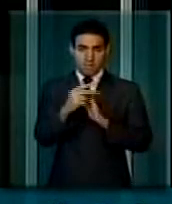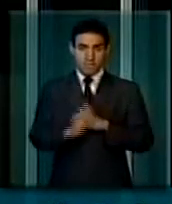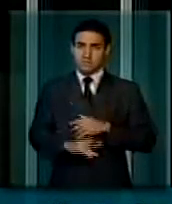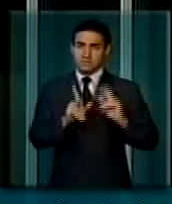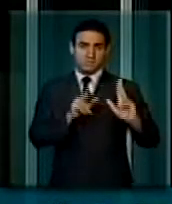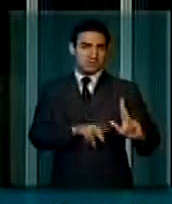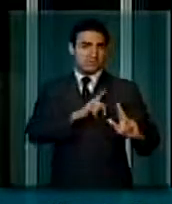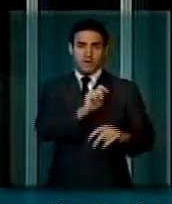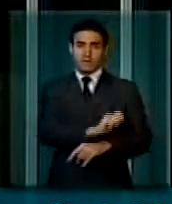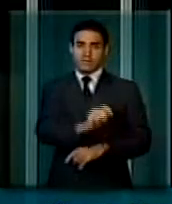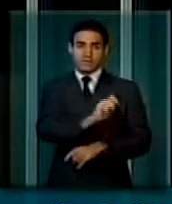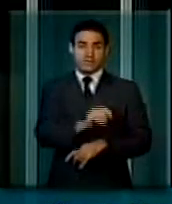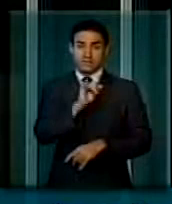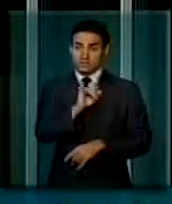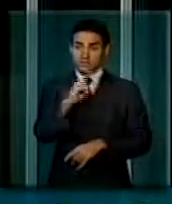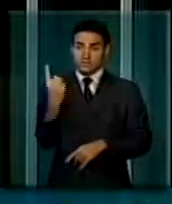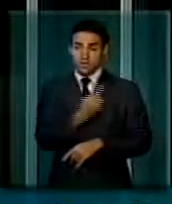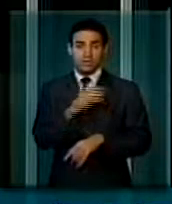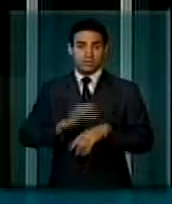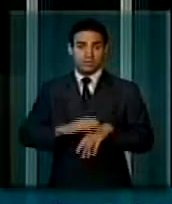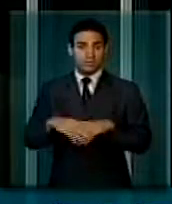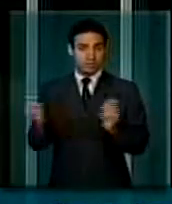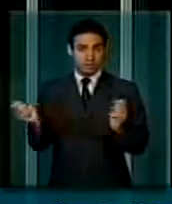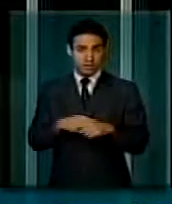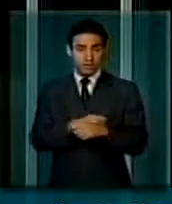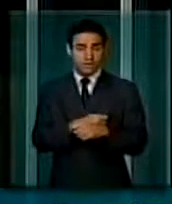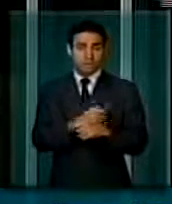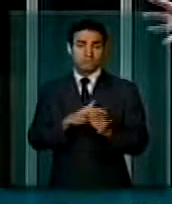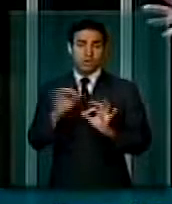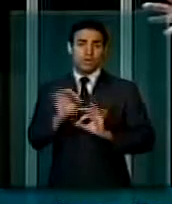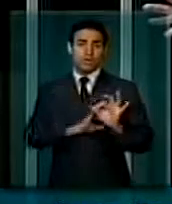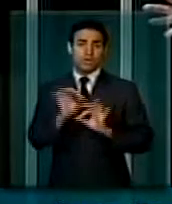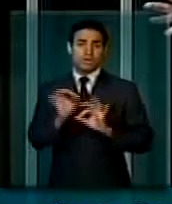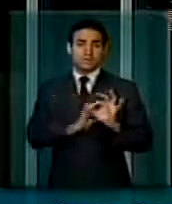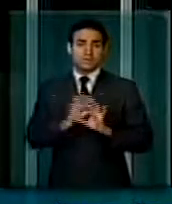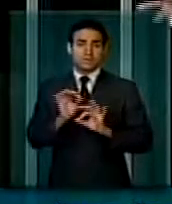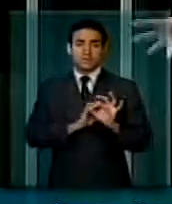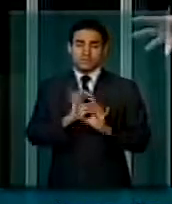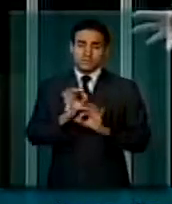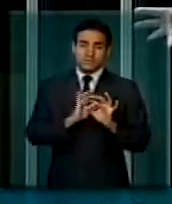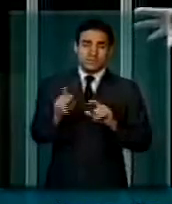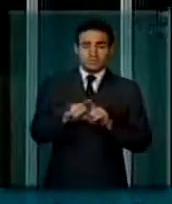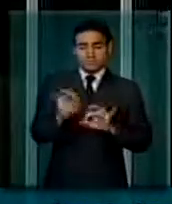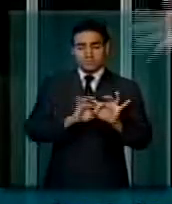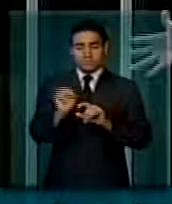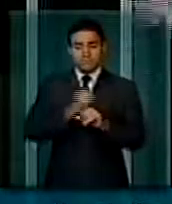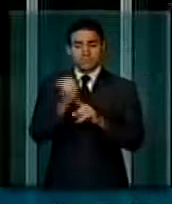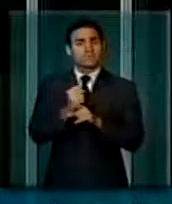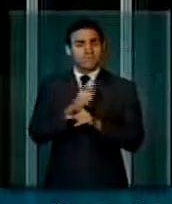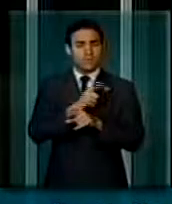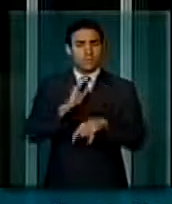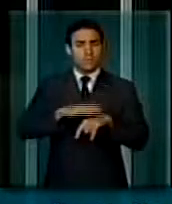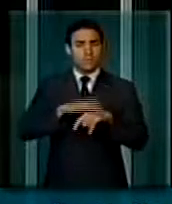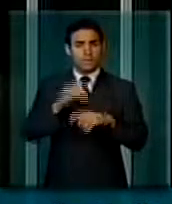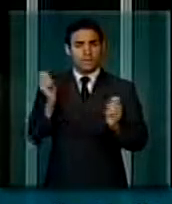certeza, se nós tivermos capacidade de nos organizarmos, organizar a sociedade, já temos